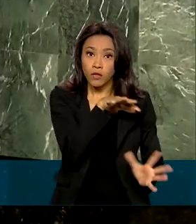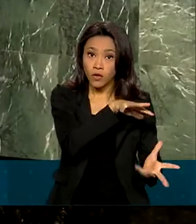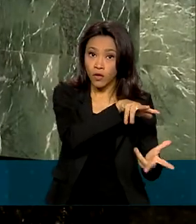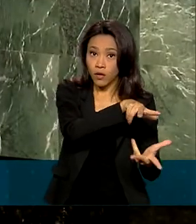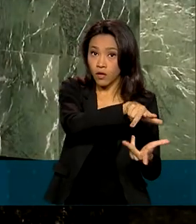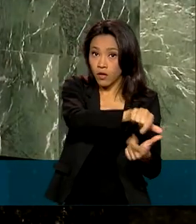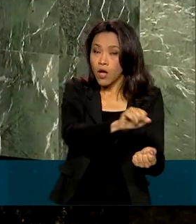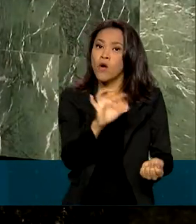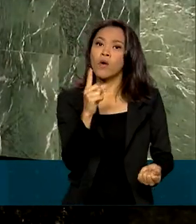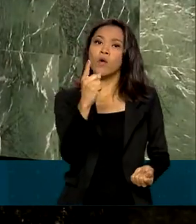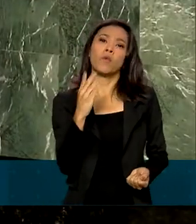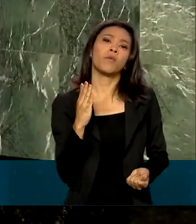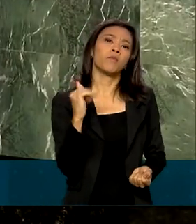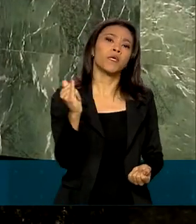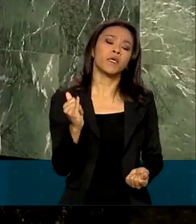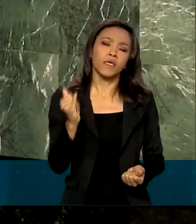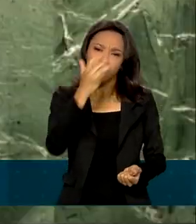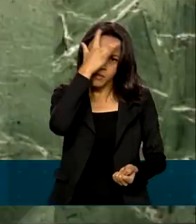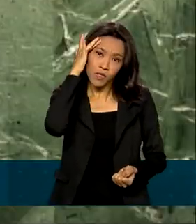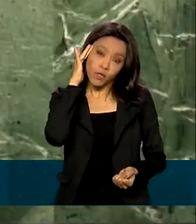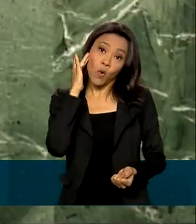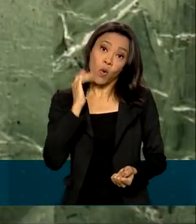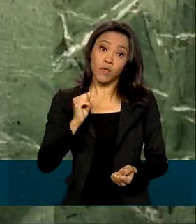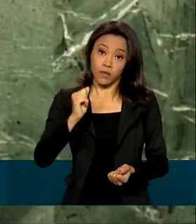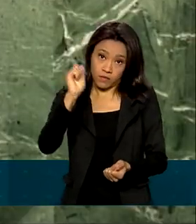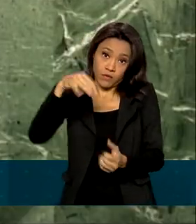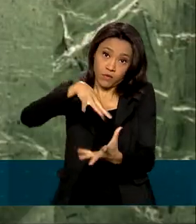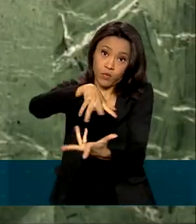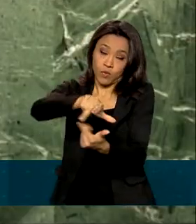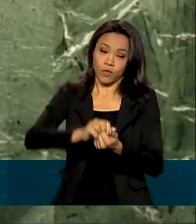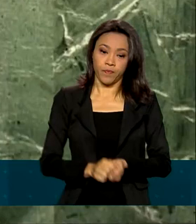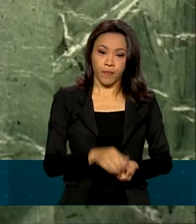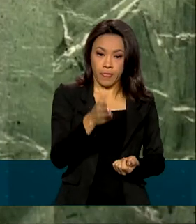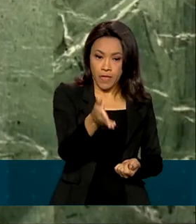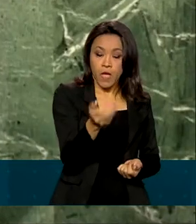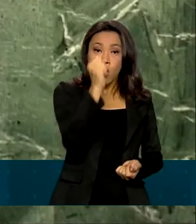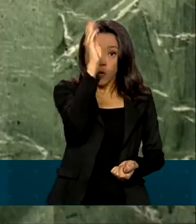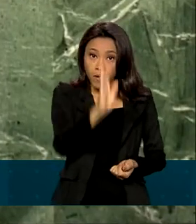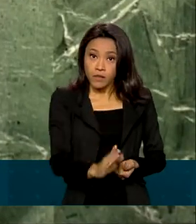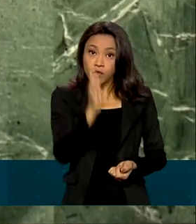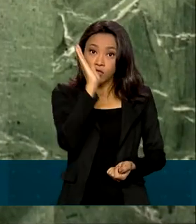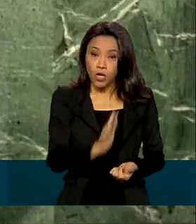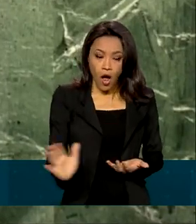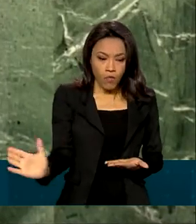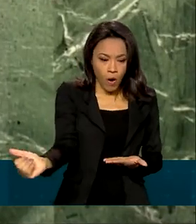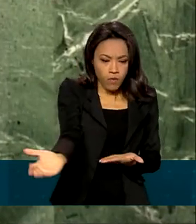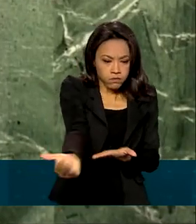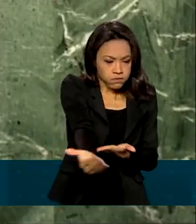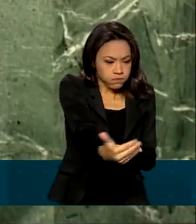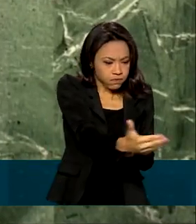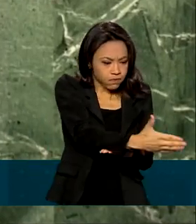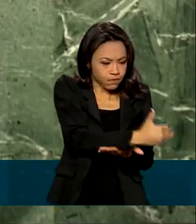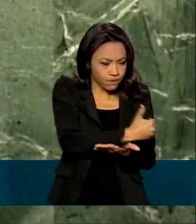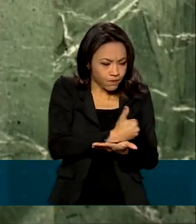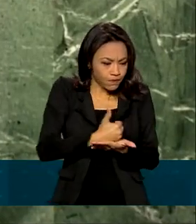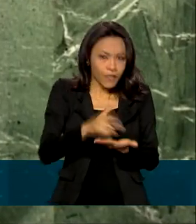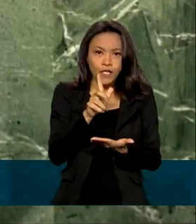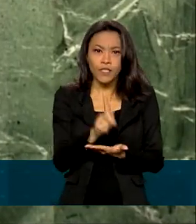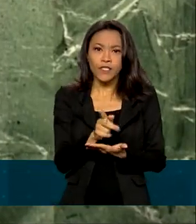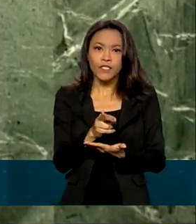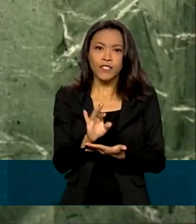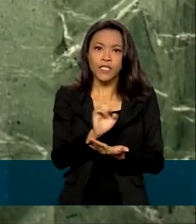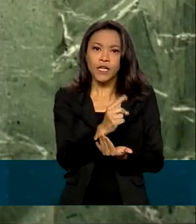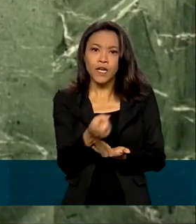cerca de 1 bilhão de pessoas no planeta. Este ano, o Brasil já começou a colheita da maior safra de grãos da nossa história.